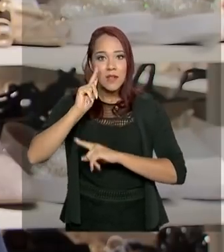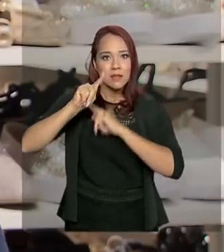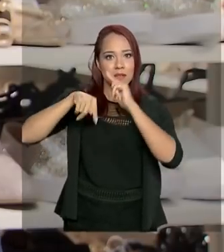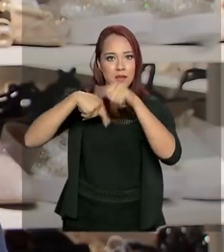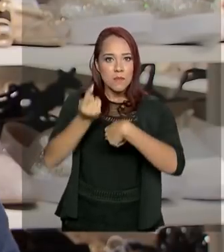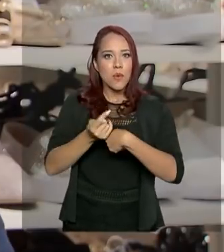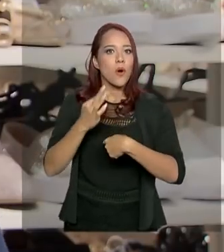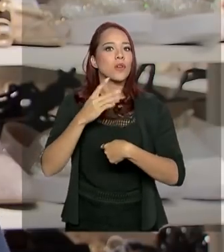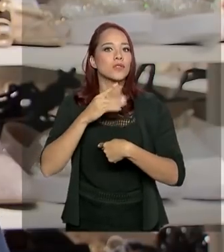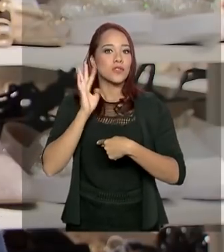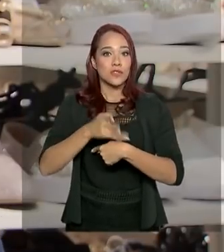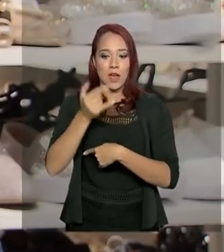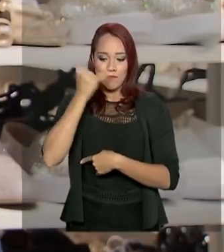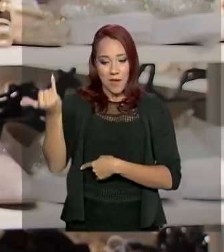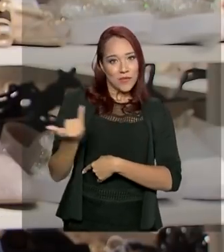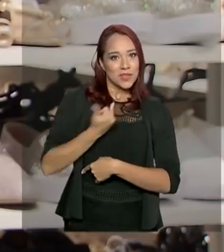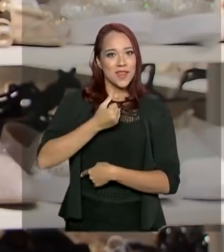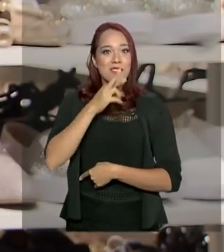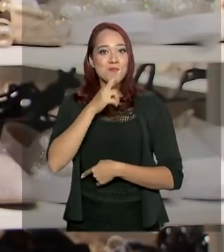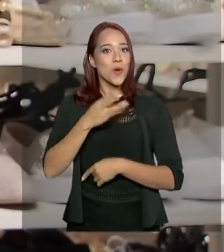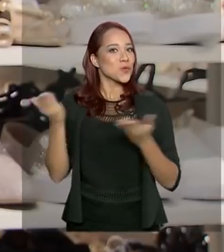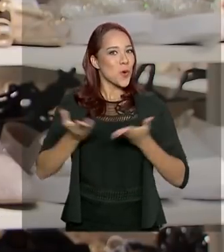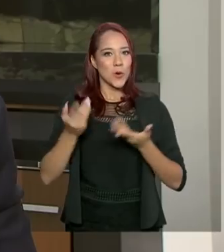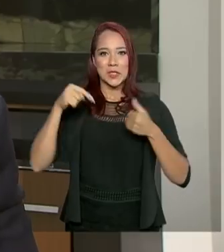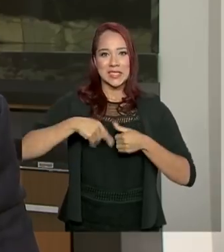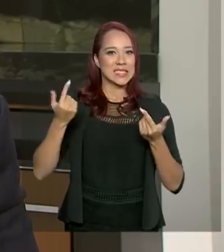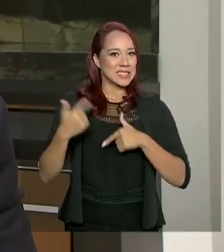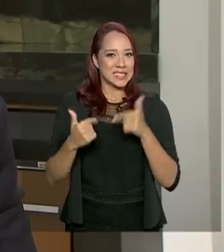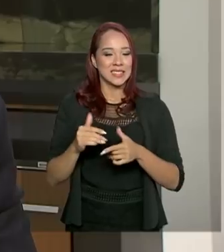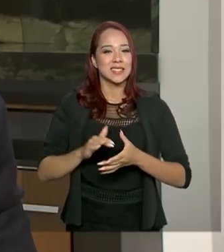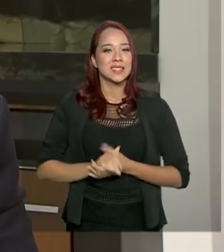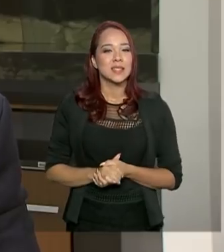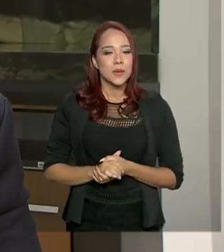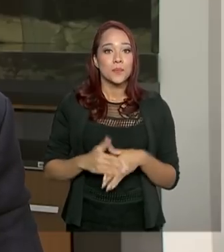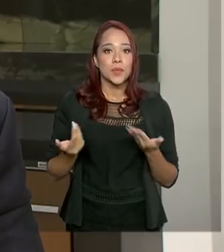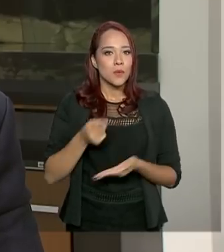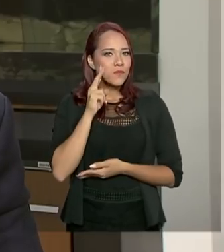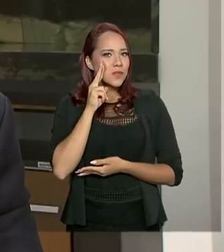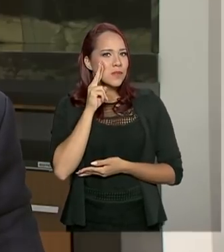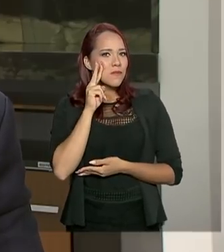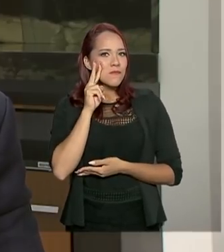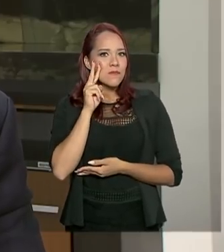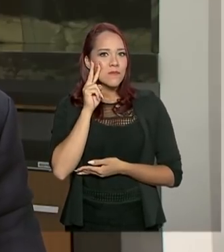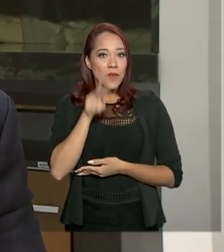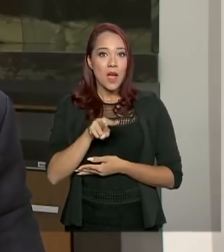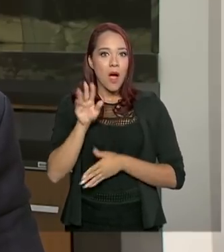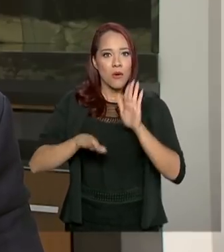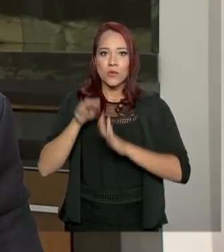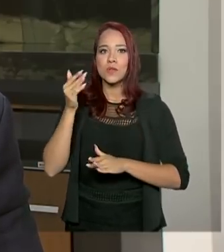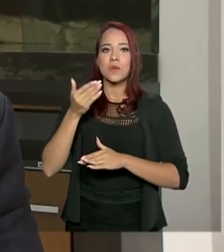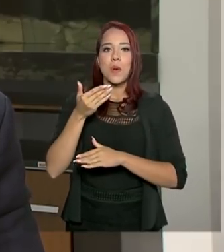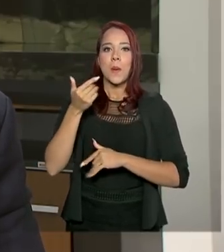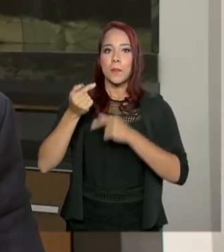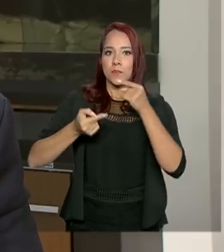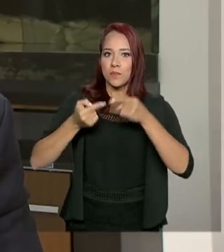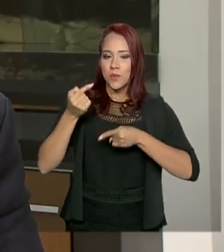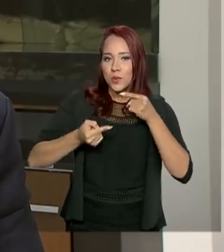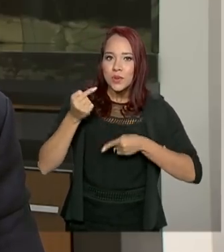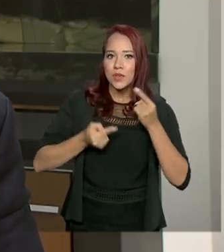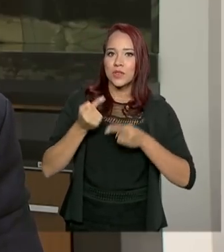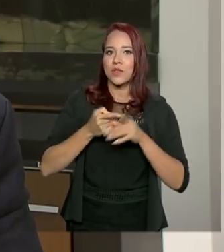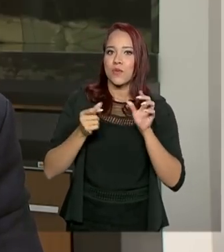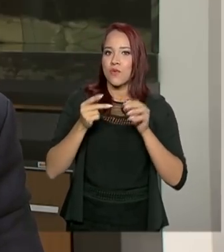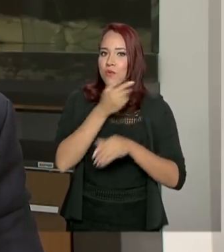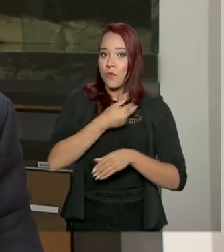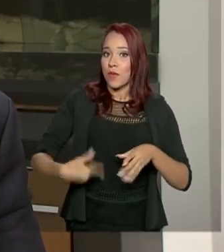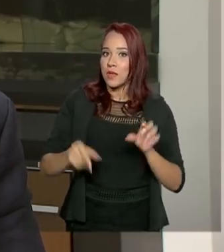obtive a resposta, né? E estou aqui agora. Você vê então que algumas das políticas que o governo fez já começam a surtir efeitos. Você começa a ter